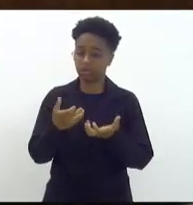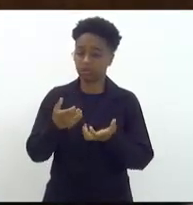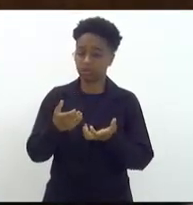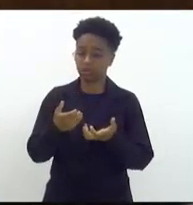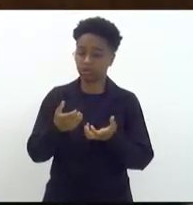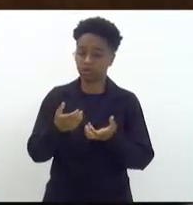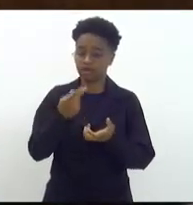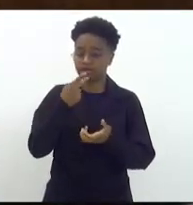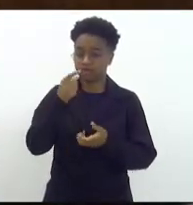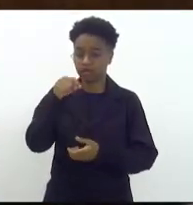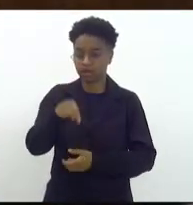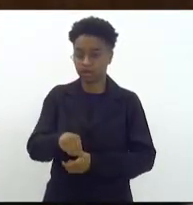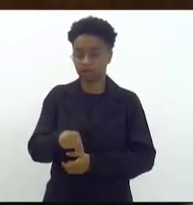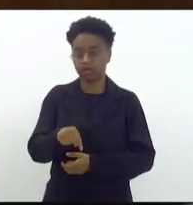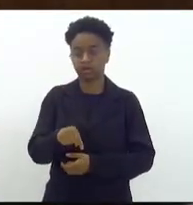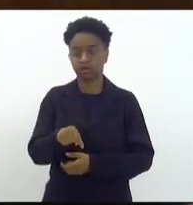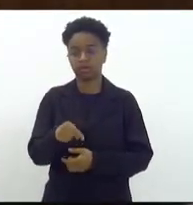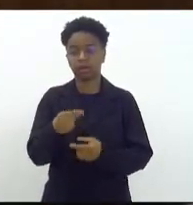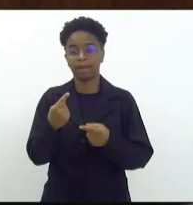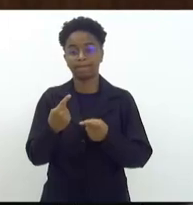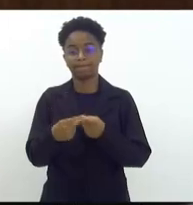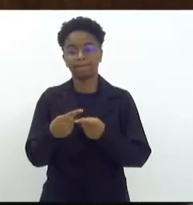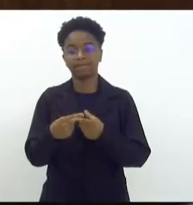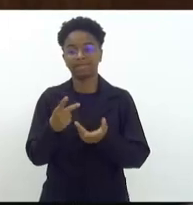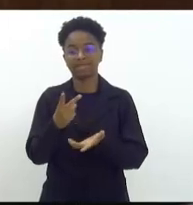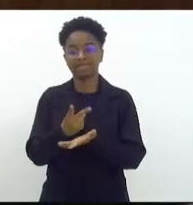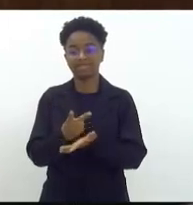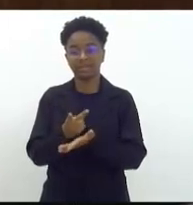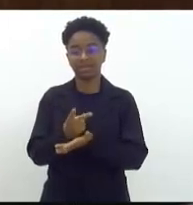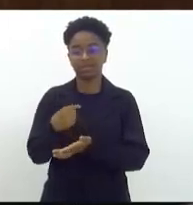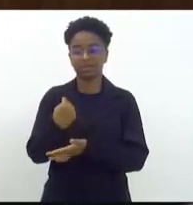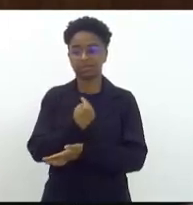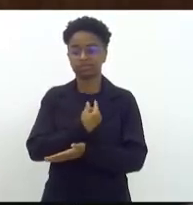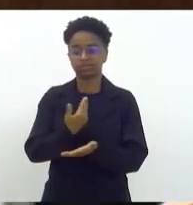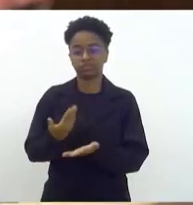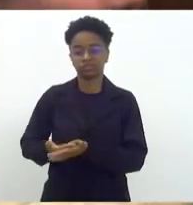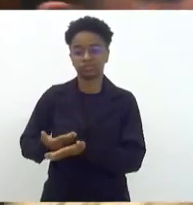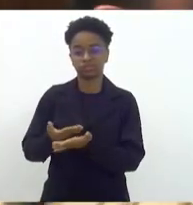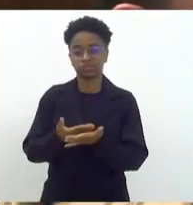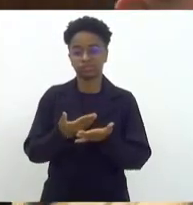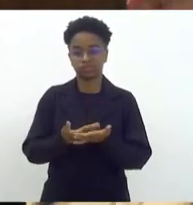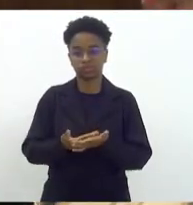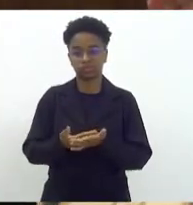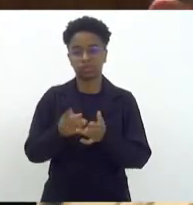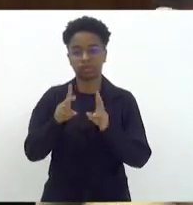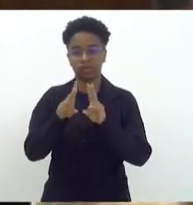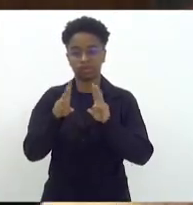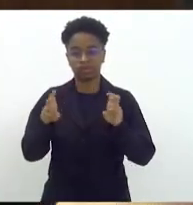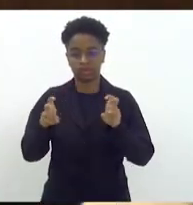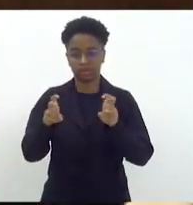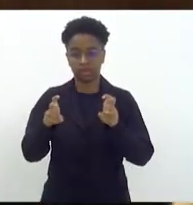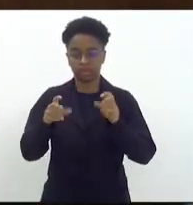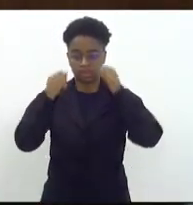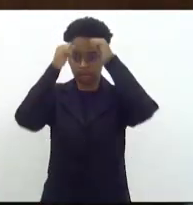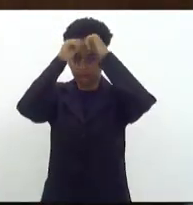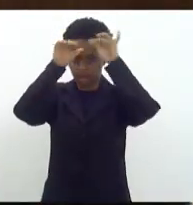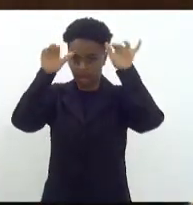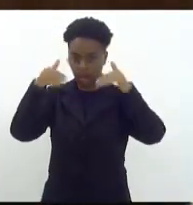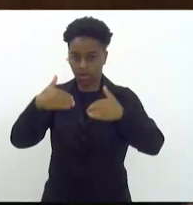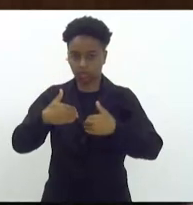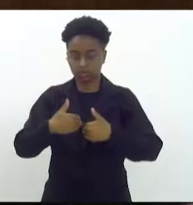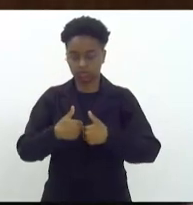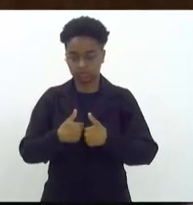é que toda vez que a gente estuda a questão do transtorno do aspecto